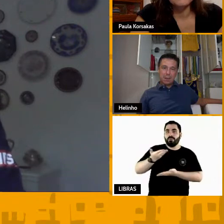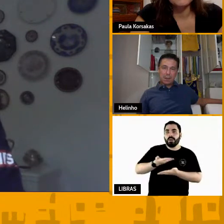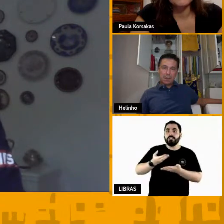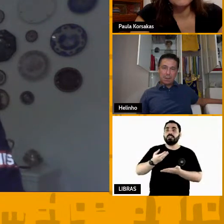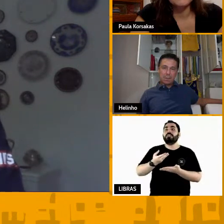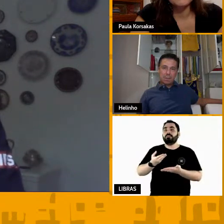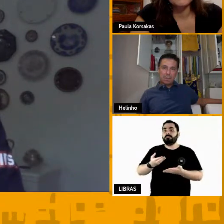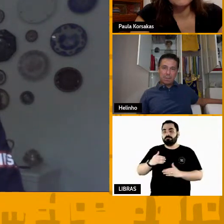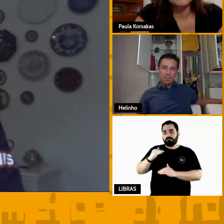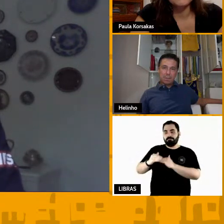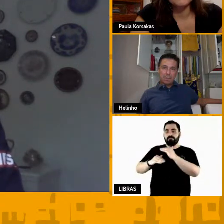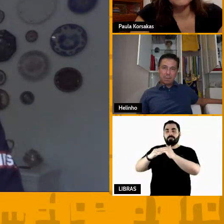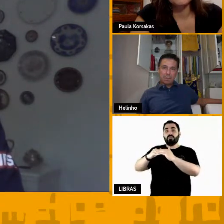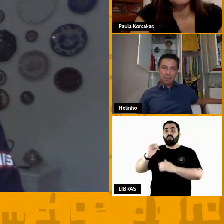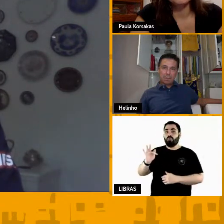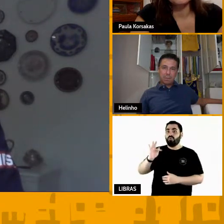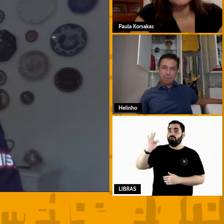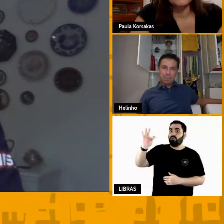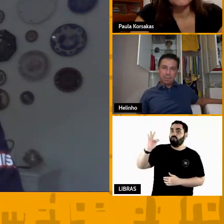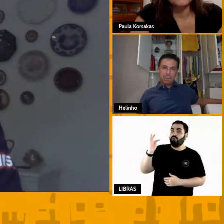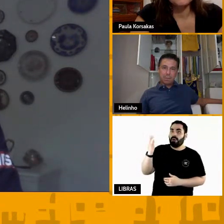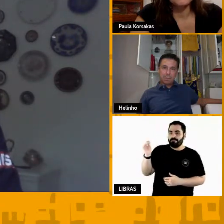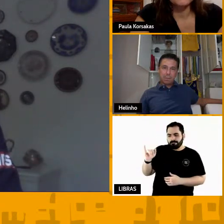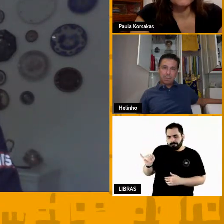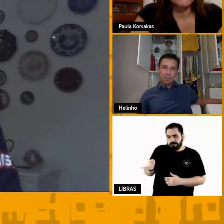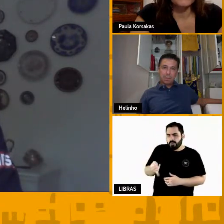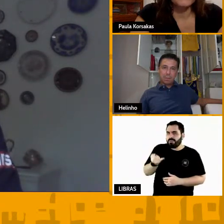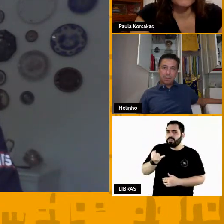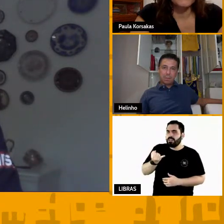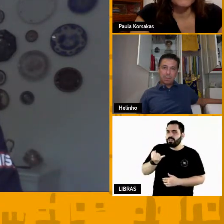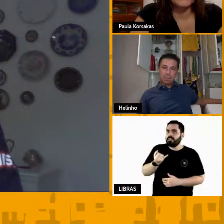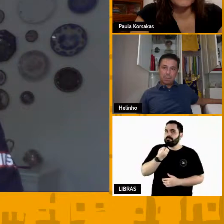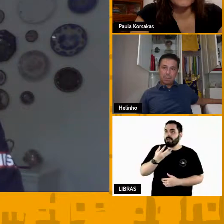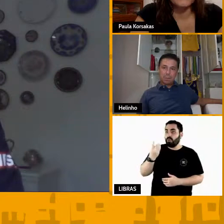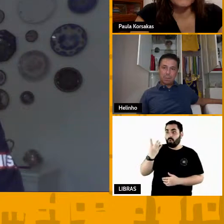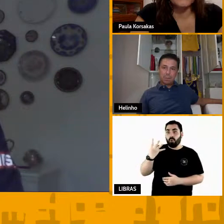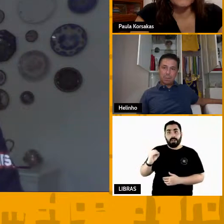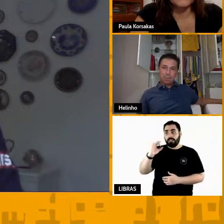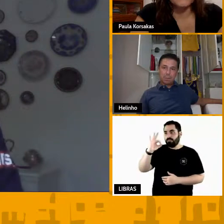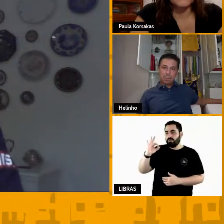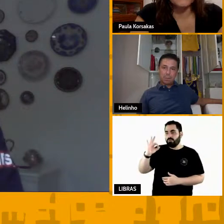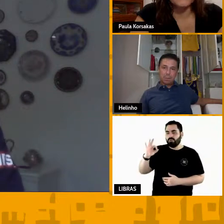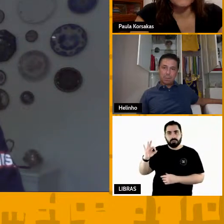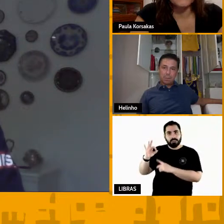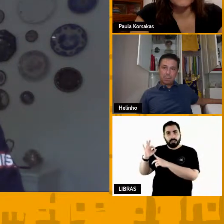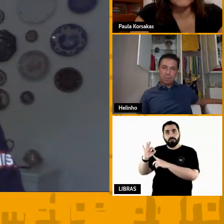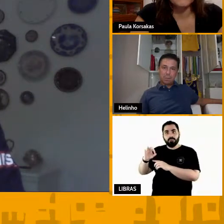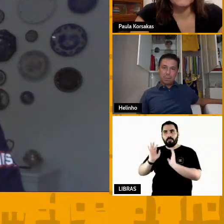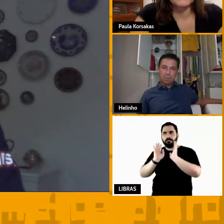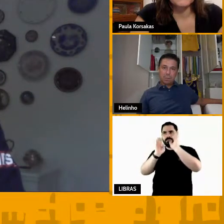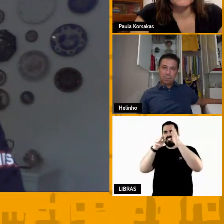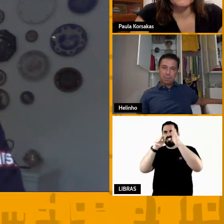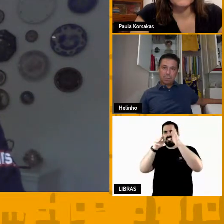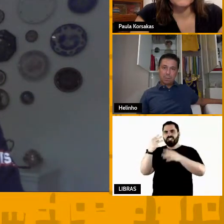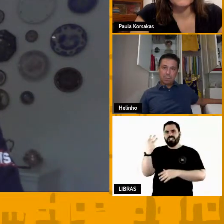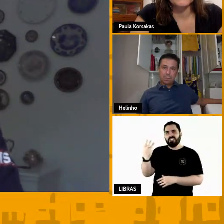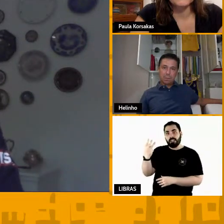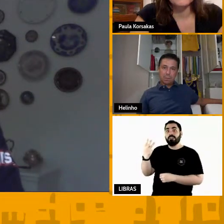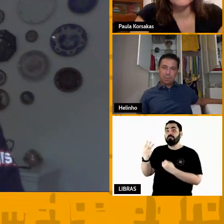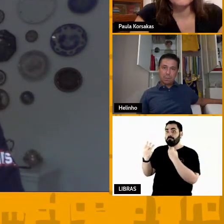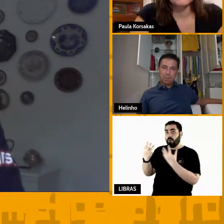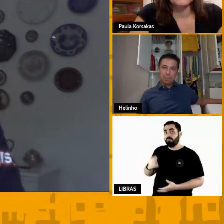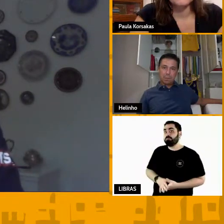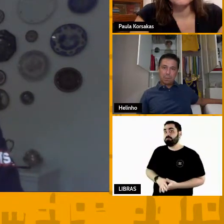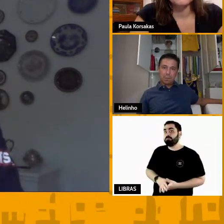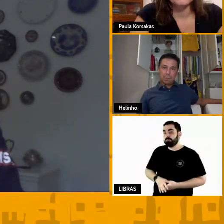um aproveitamento de 40% é muito bom nos três pontos se você emocionalmente não estiver preparado para o erro você vai errar